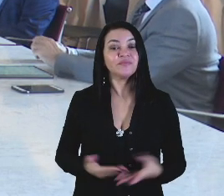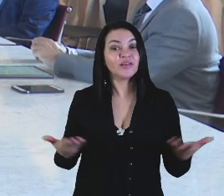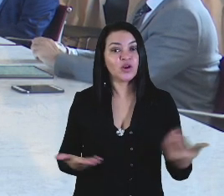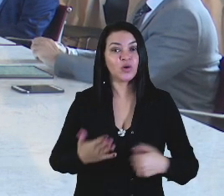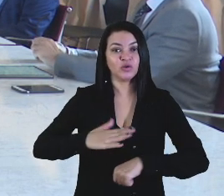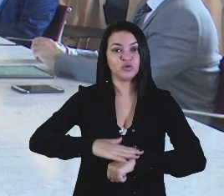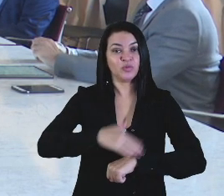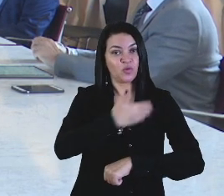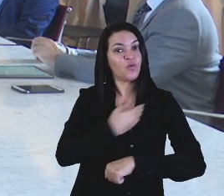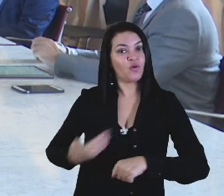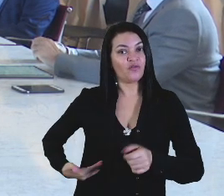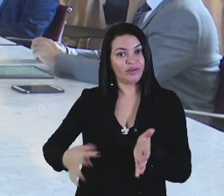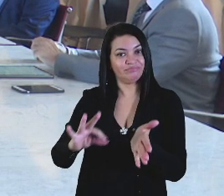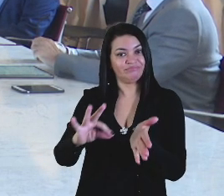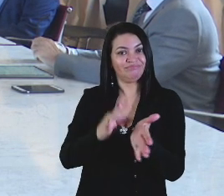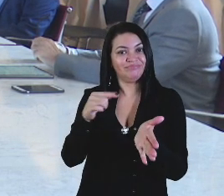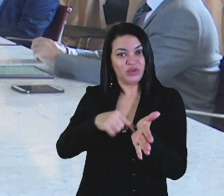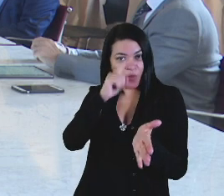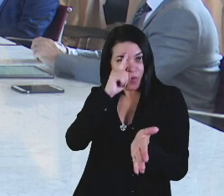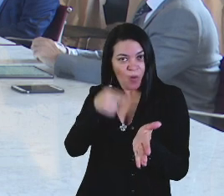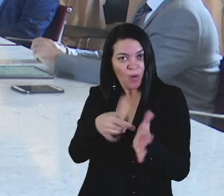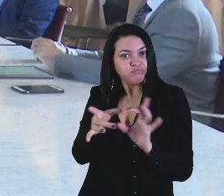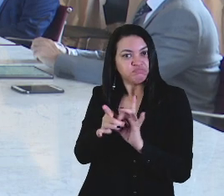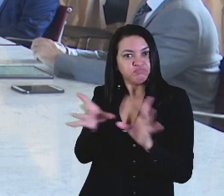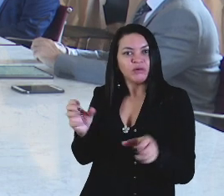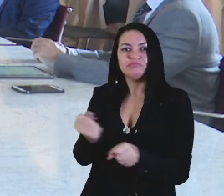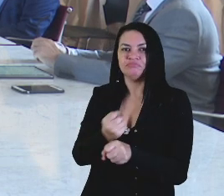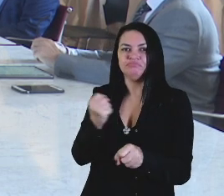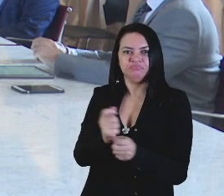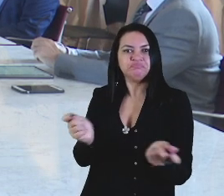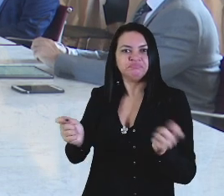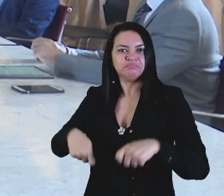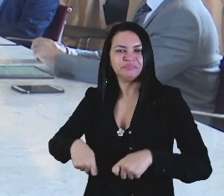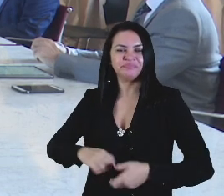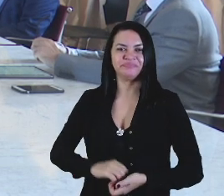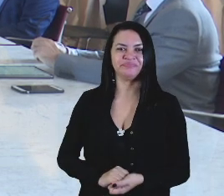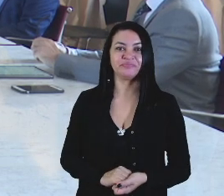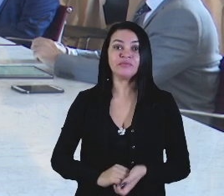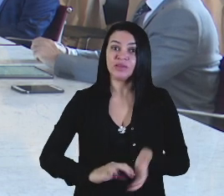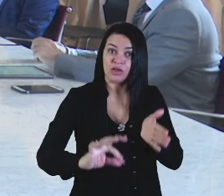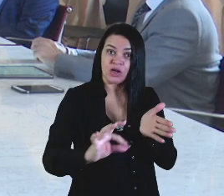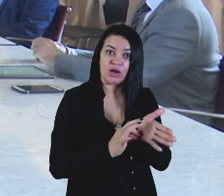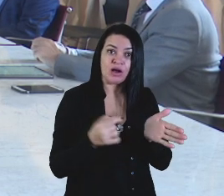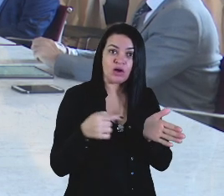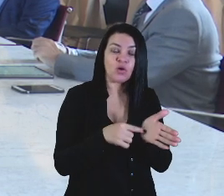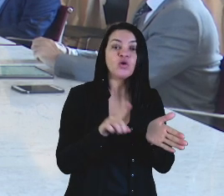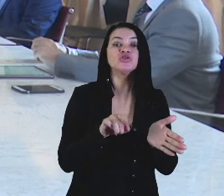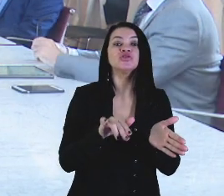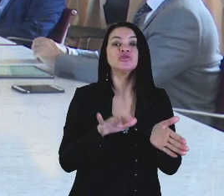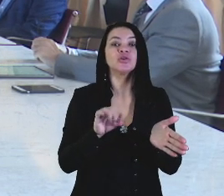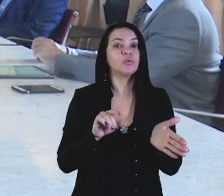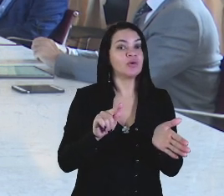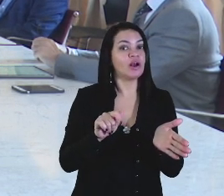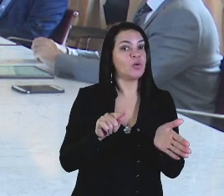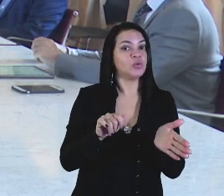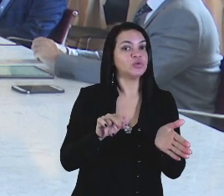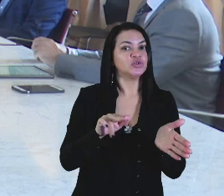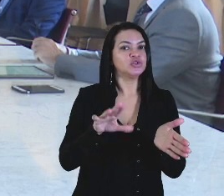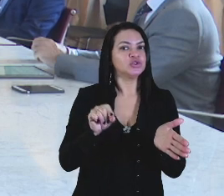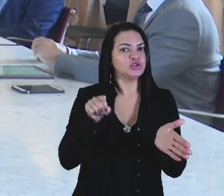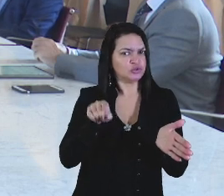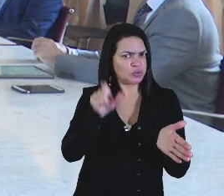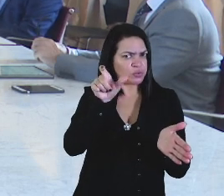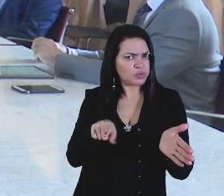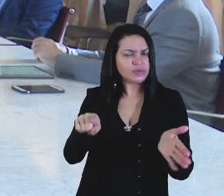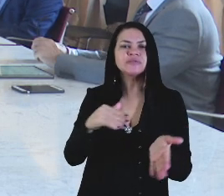Nesse momento, o governador está assinando a ordem de serviço. Assina agora o senhor Diego Galdino, secretário de Estado